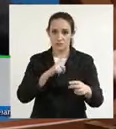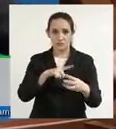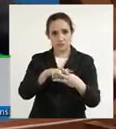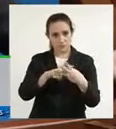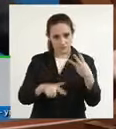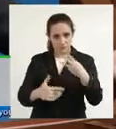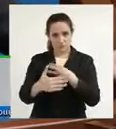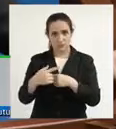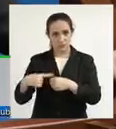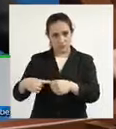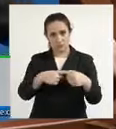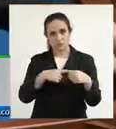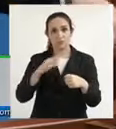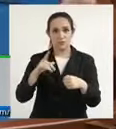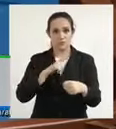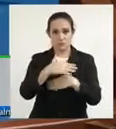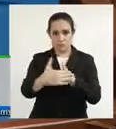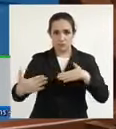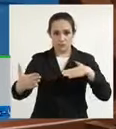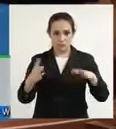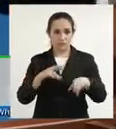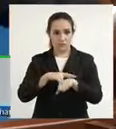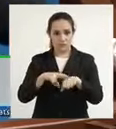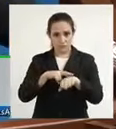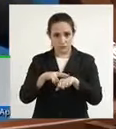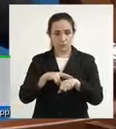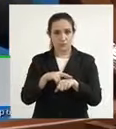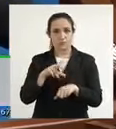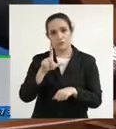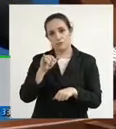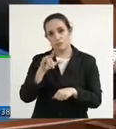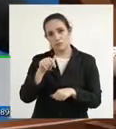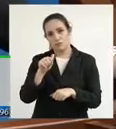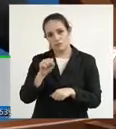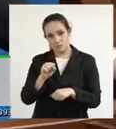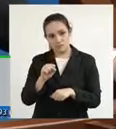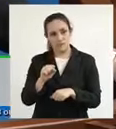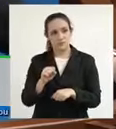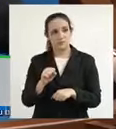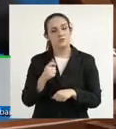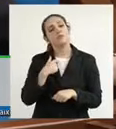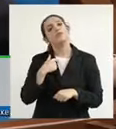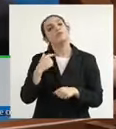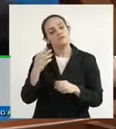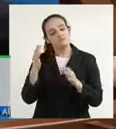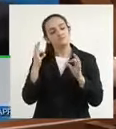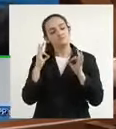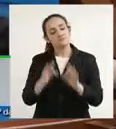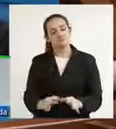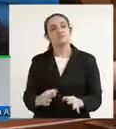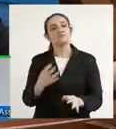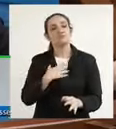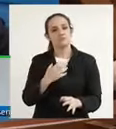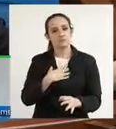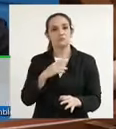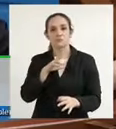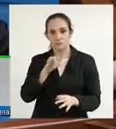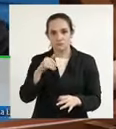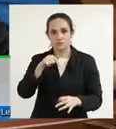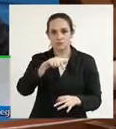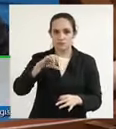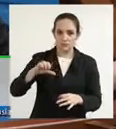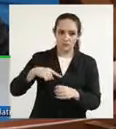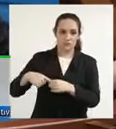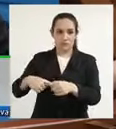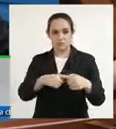concluindo esse trabalho e obviamente que estão sendo levados para praticamente os 79 municípios. E aí é um grande